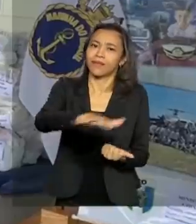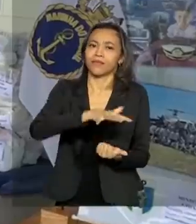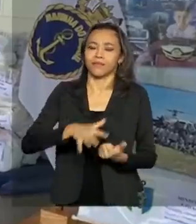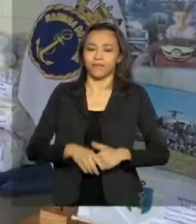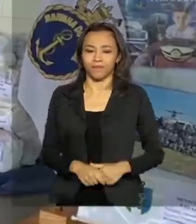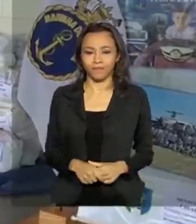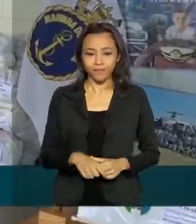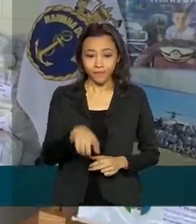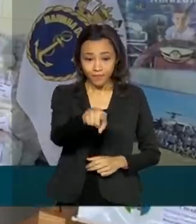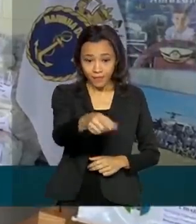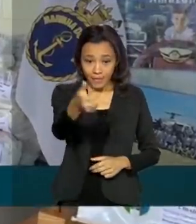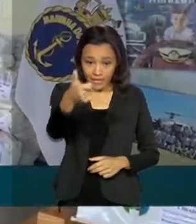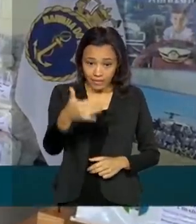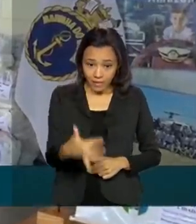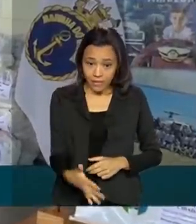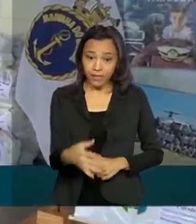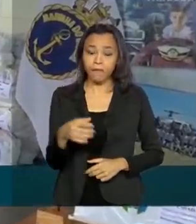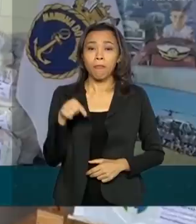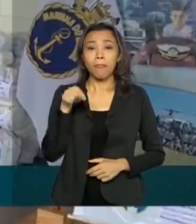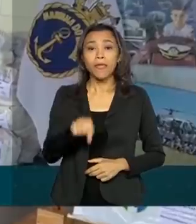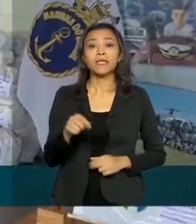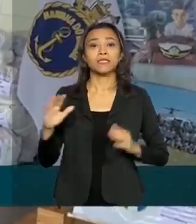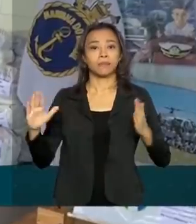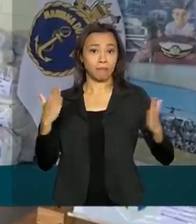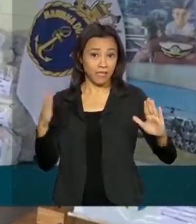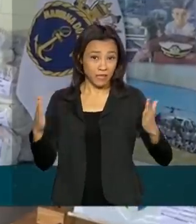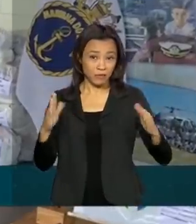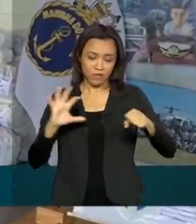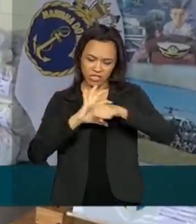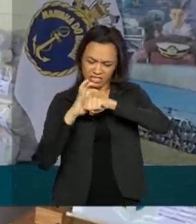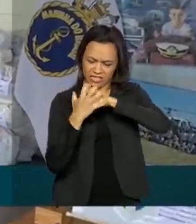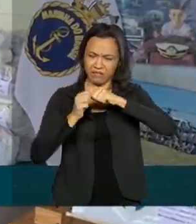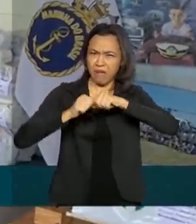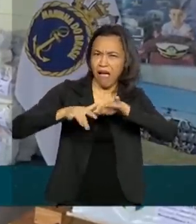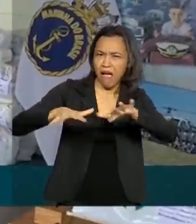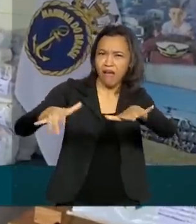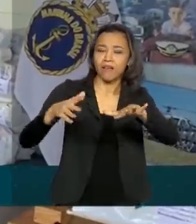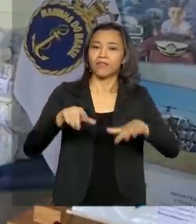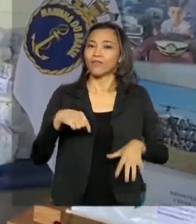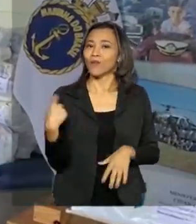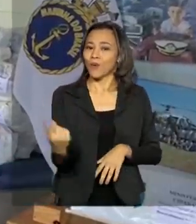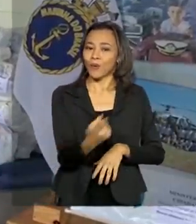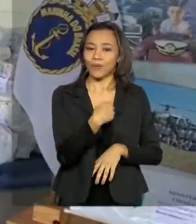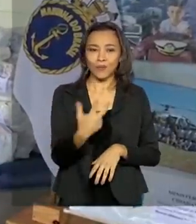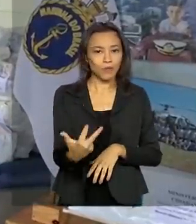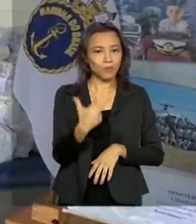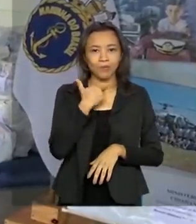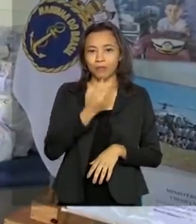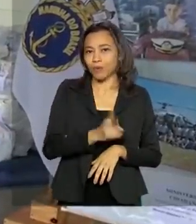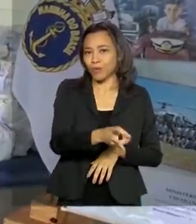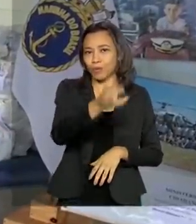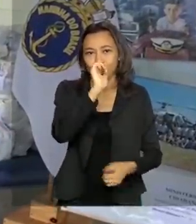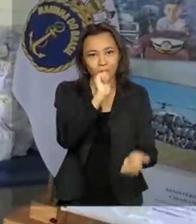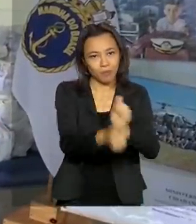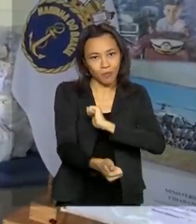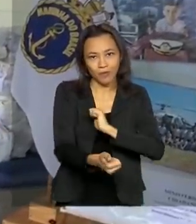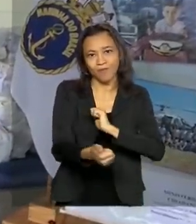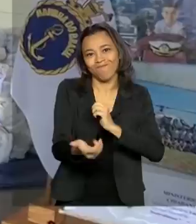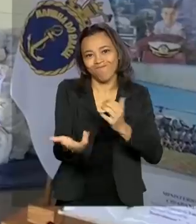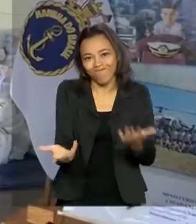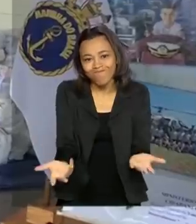Nesse contexto, nos períodos em que nós estamos nessa pandemia, nós não podemos conduzir as ações esportivas por conta